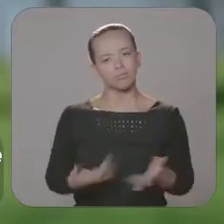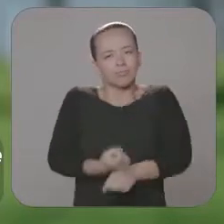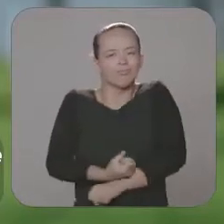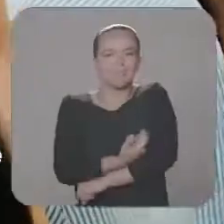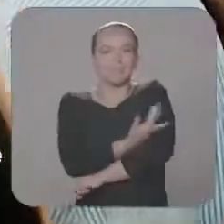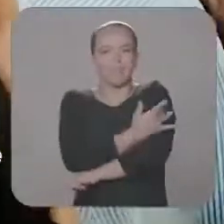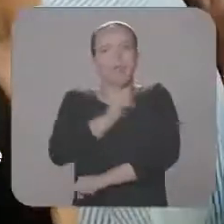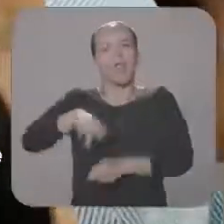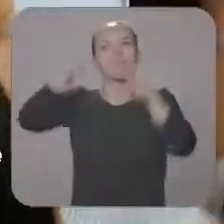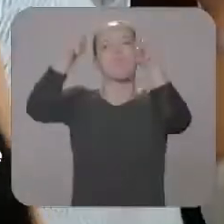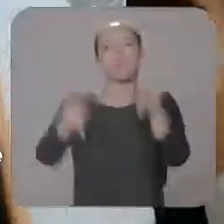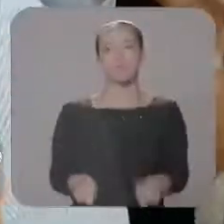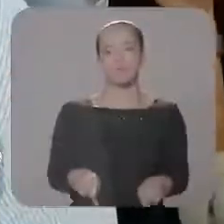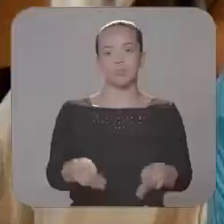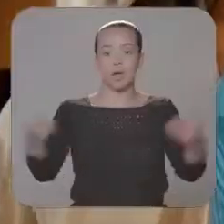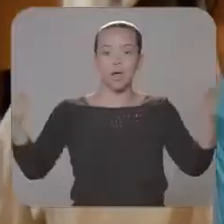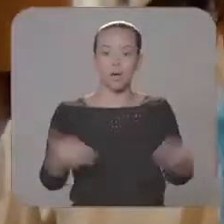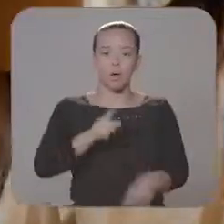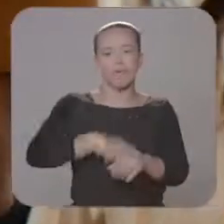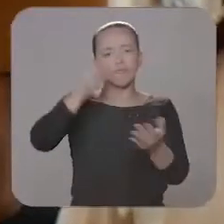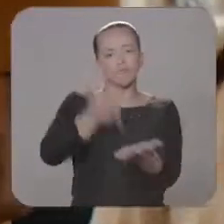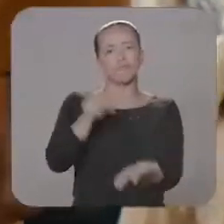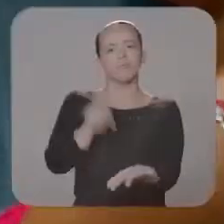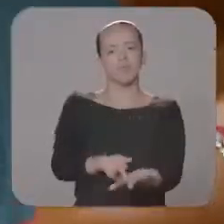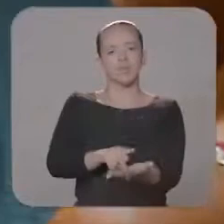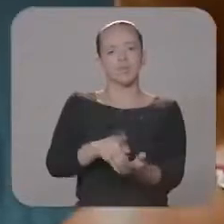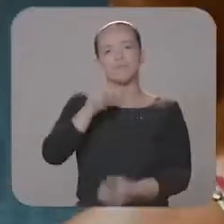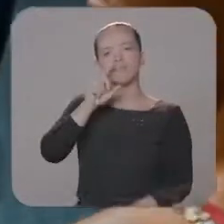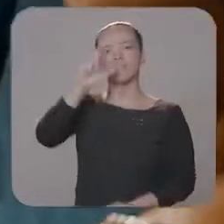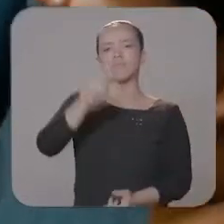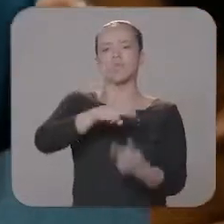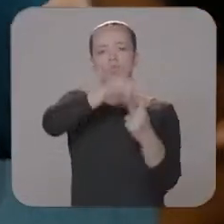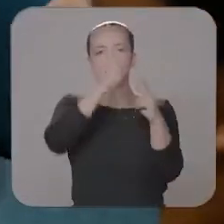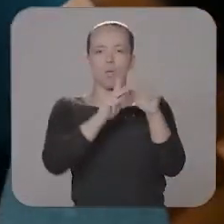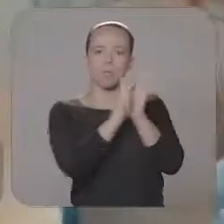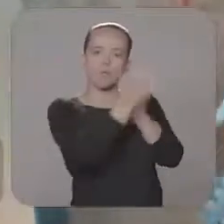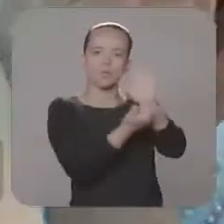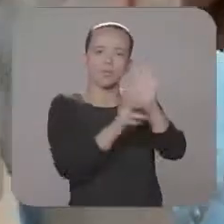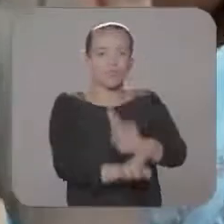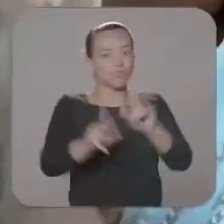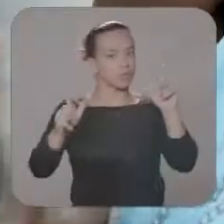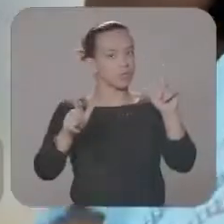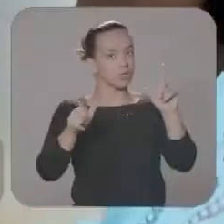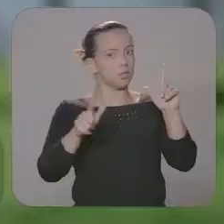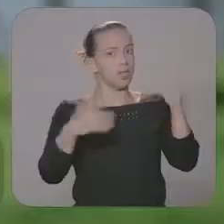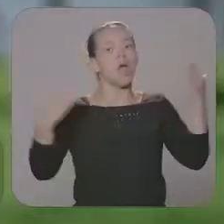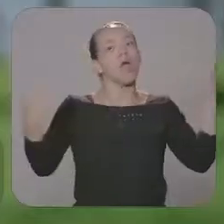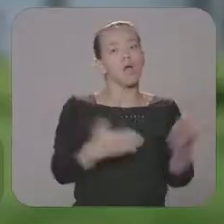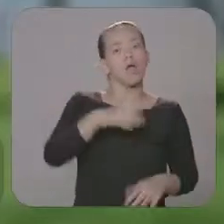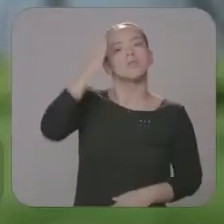grande energia, a do nosso povo. Chegou a hora da verdade, de confrontar dois projetos muito diferentes.